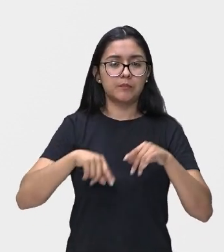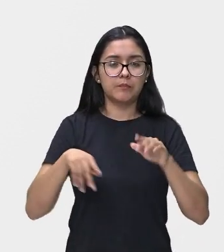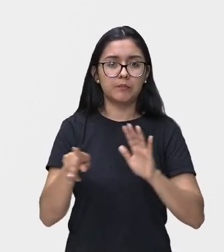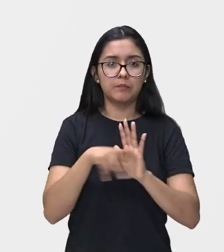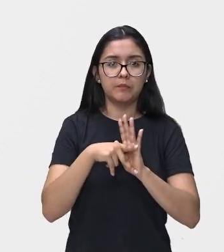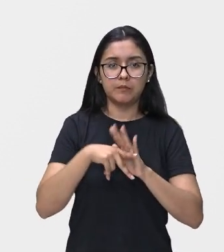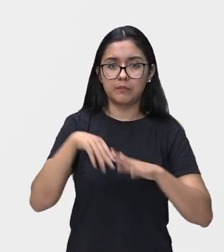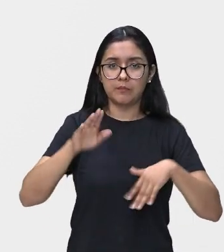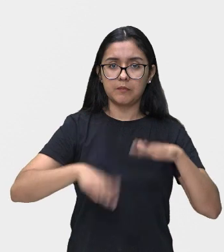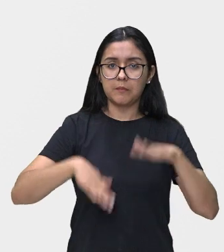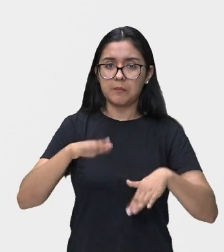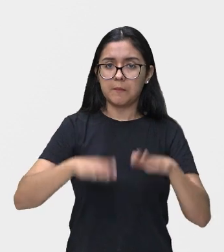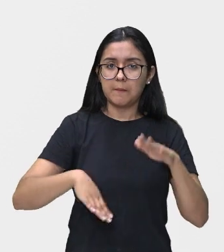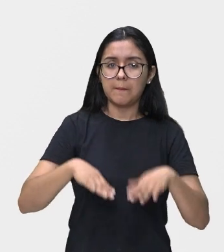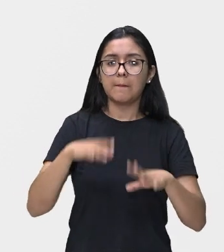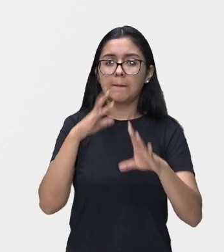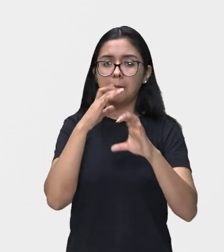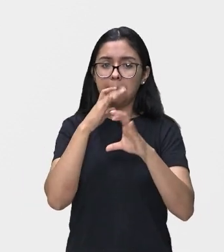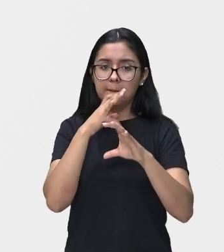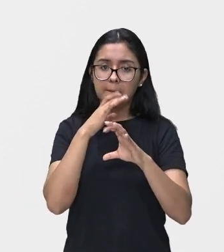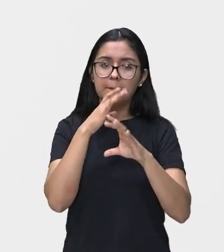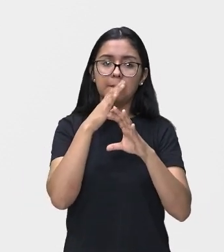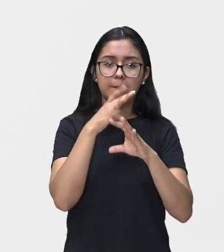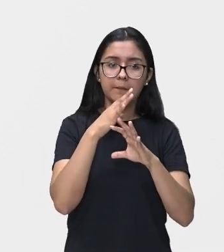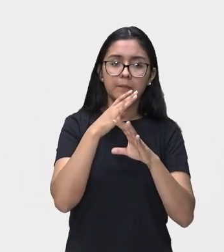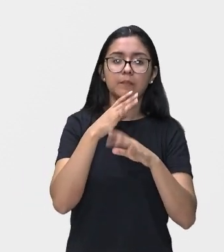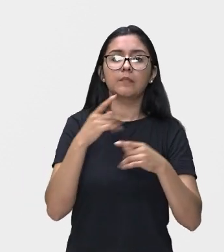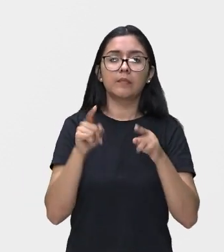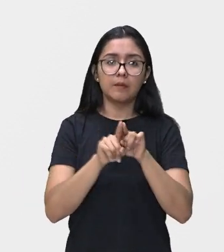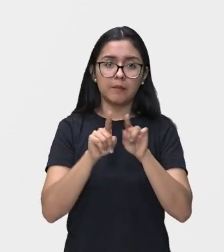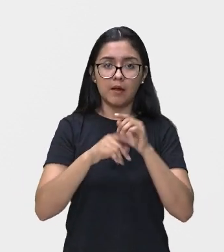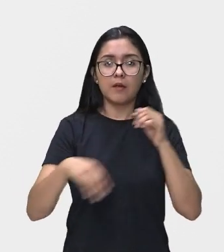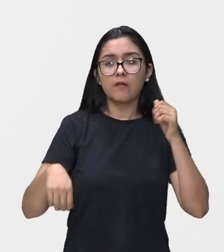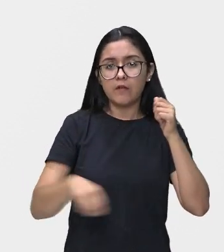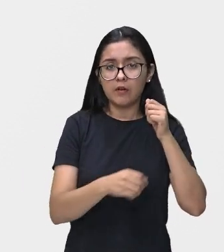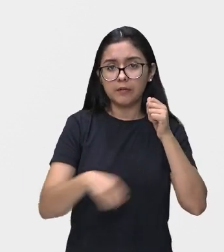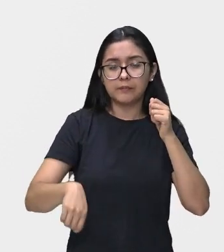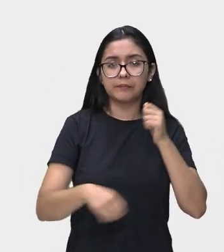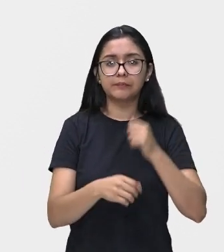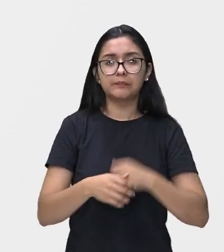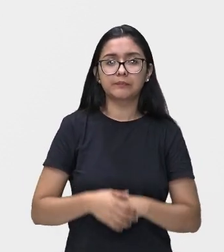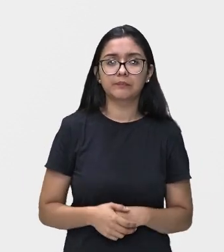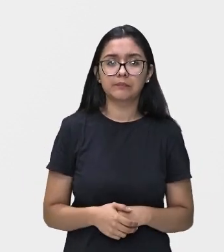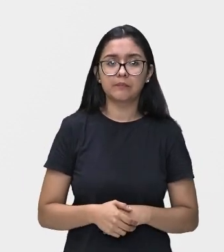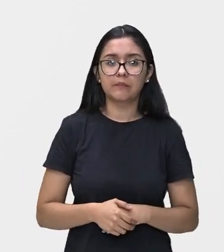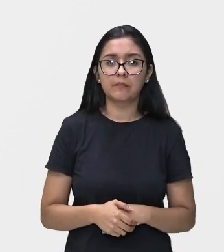Como o contrabaixo, o trombone, a tuba e o violoncelo. Vamos ouvi-lo?